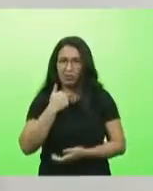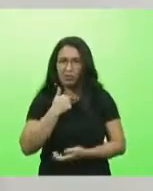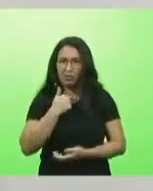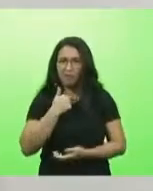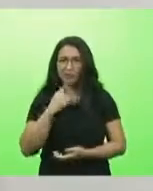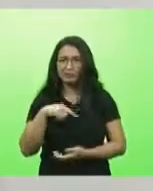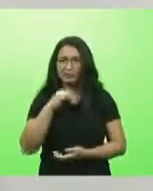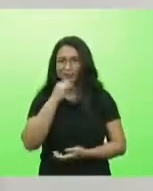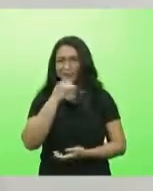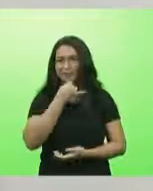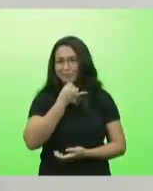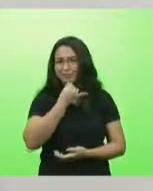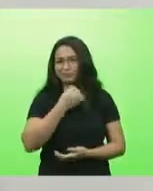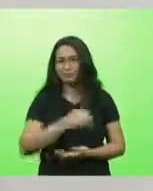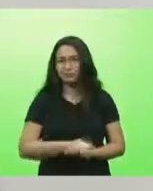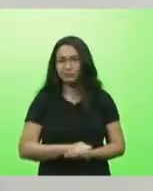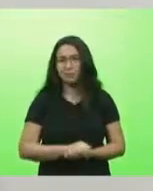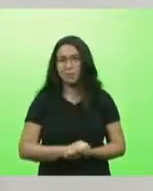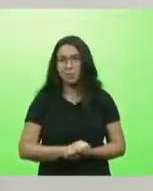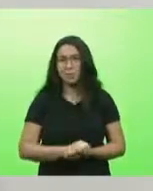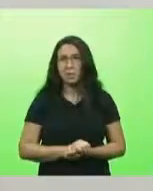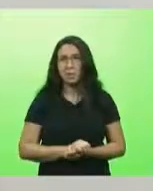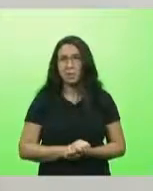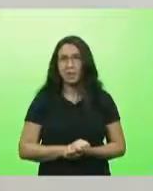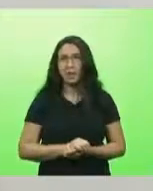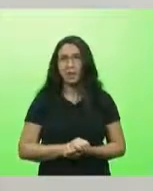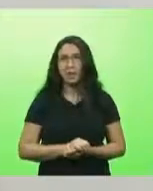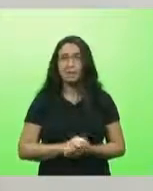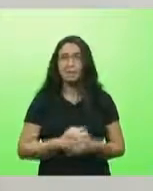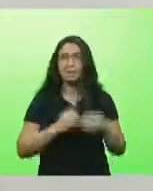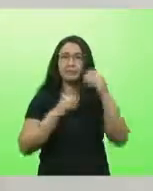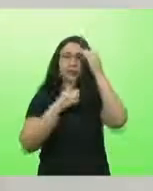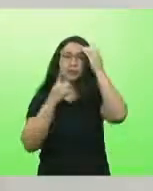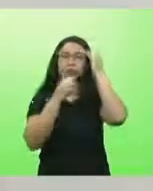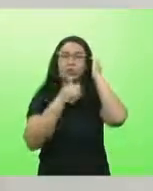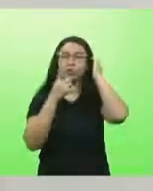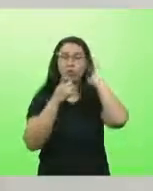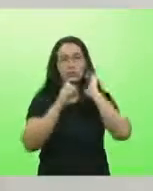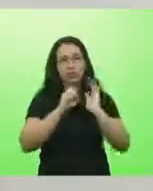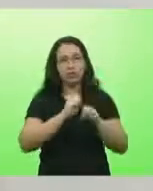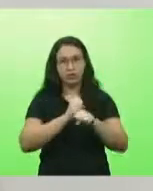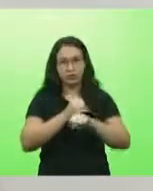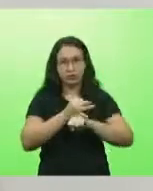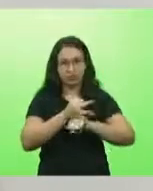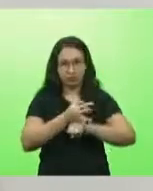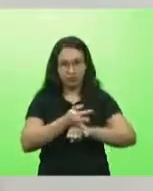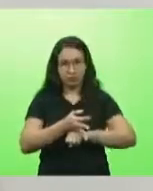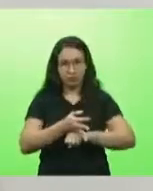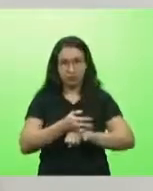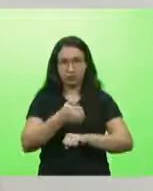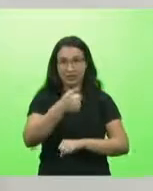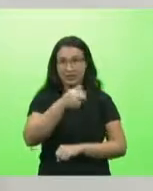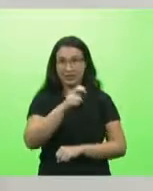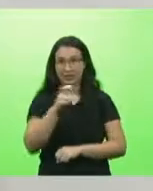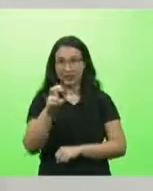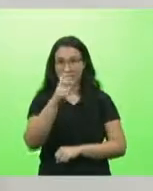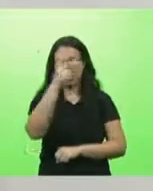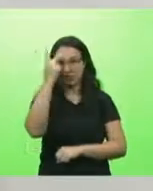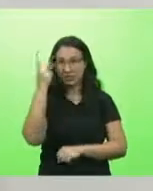no domingo à noite 155 pessoas aguardavam na fila por uma vaga de Covid.